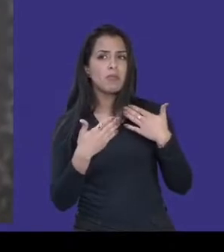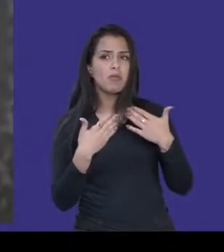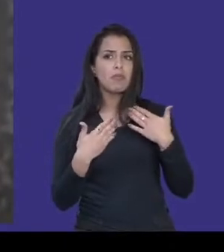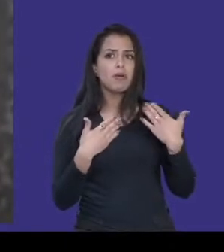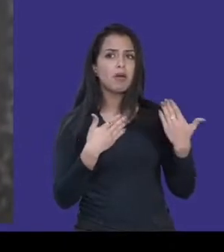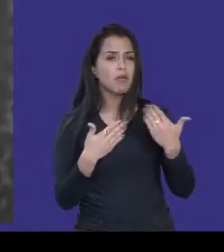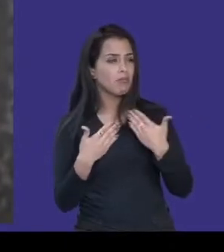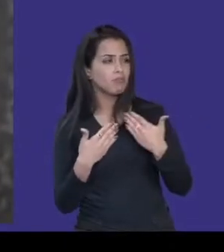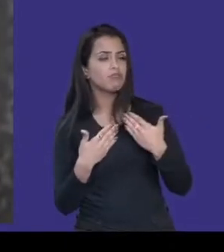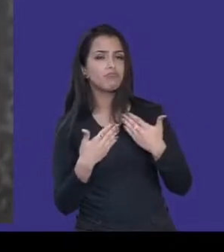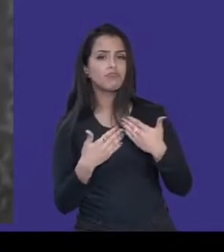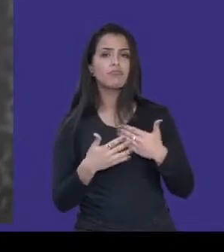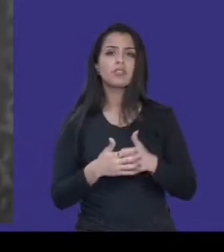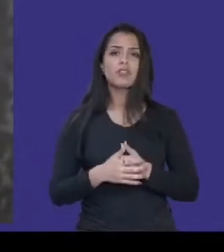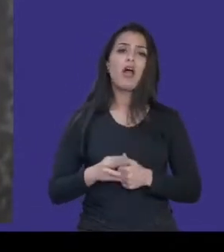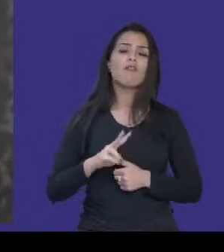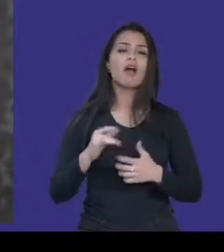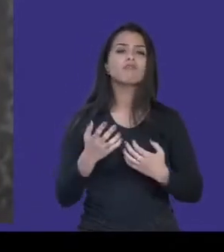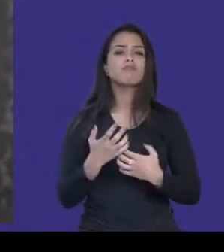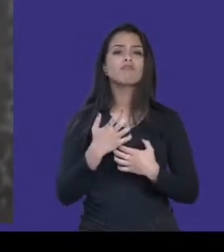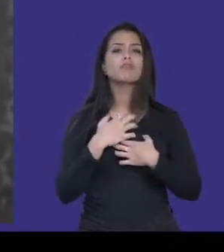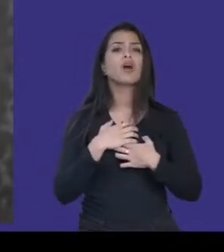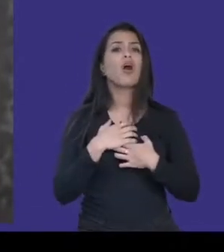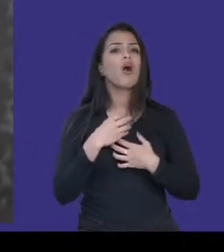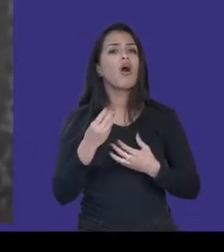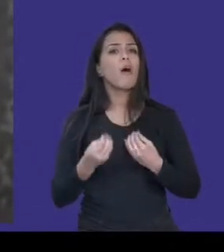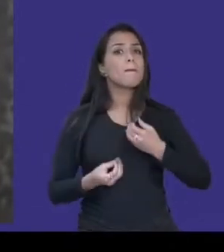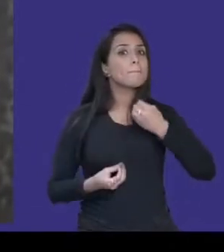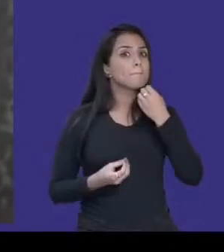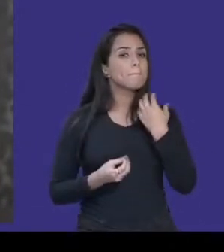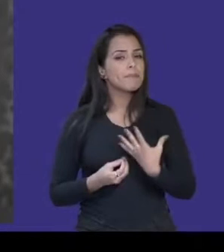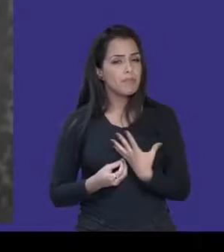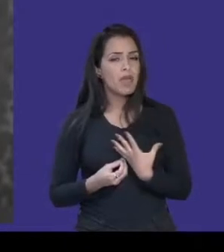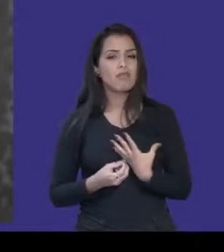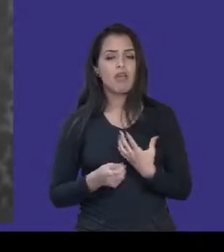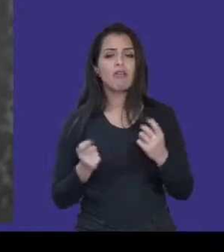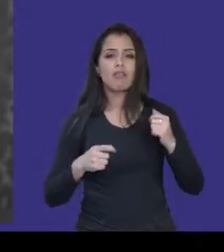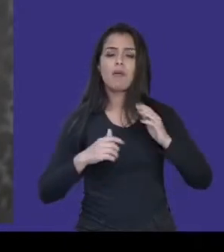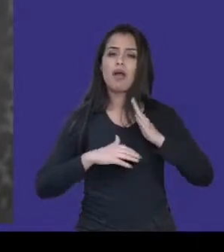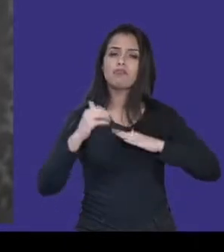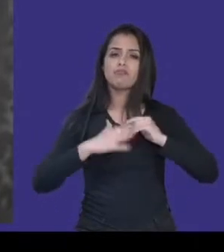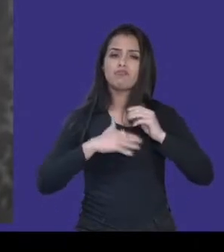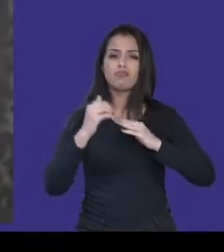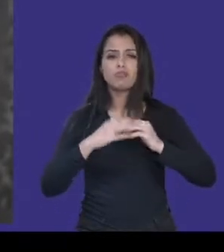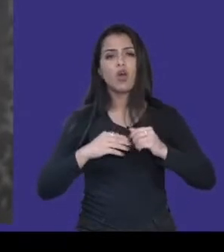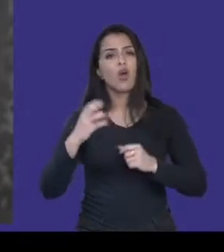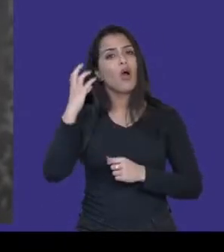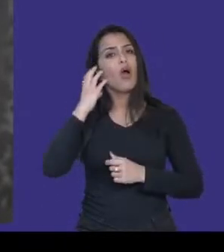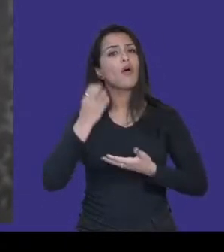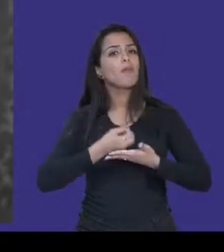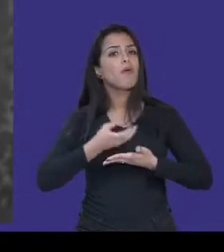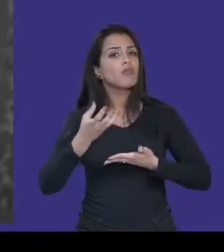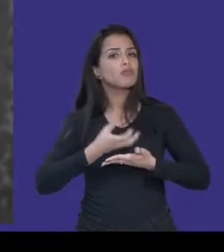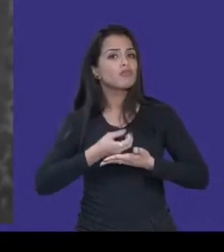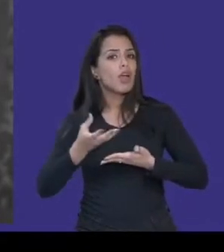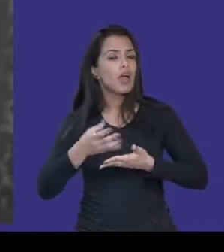ele vai afetar o quão bem, se for o caso, algumas pessoas podem reproduzir o seu podcast. Alguns dos itens que a gente